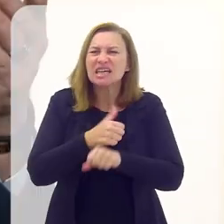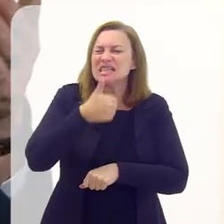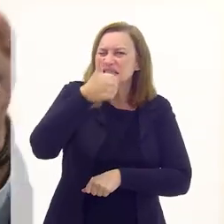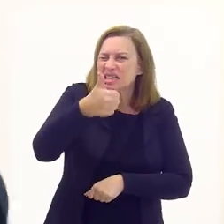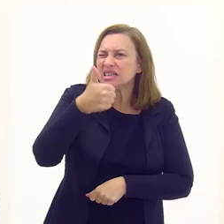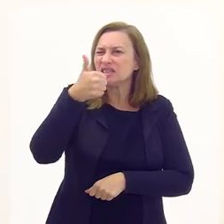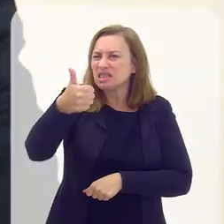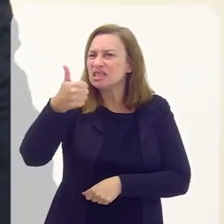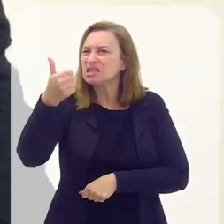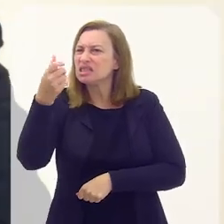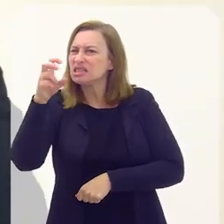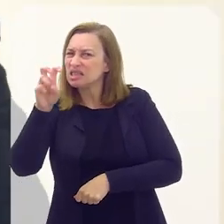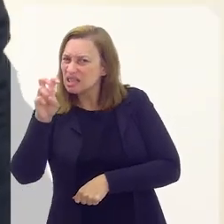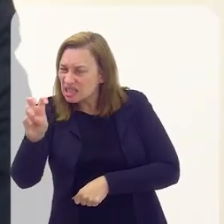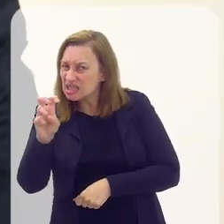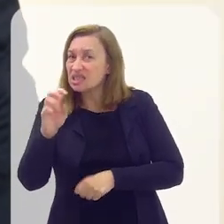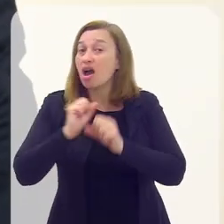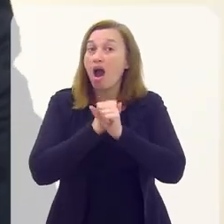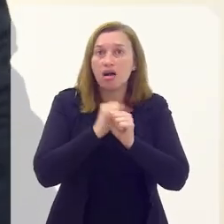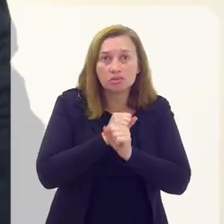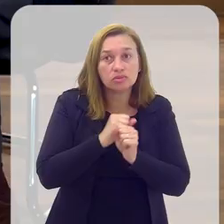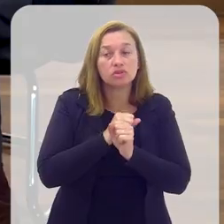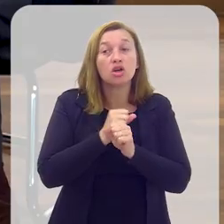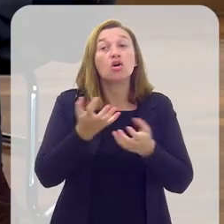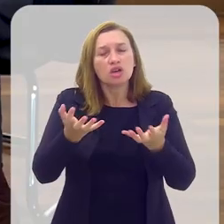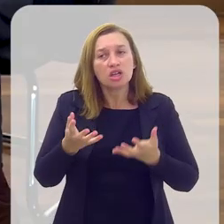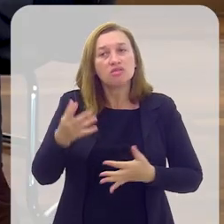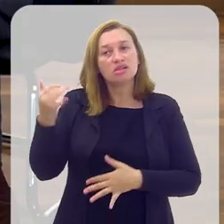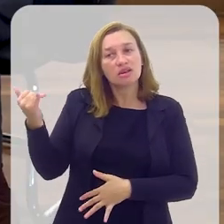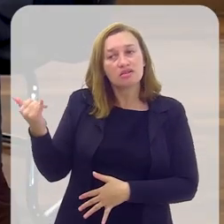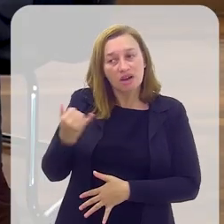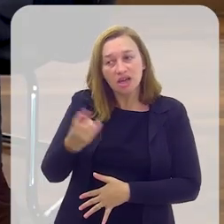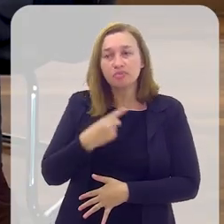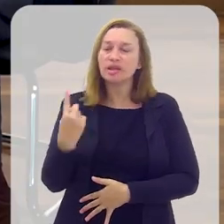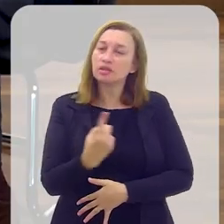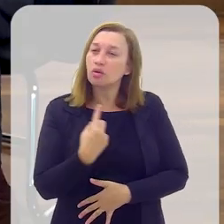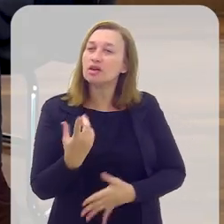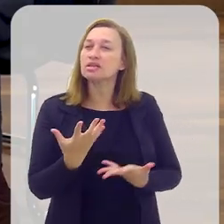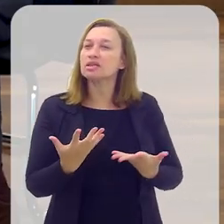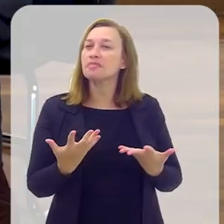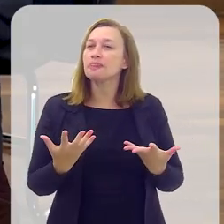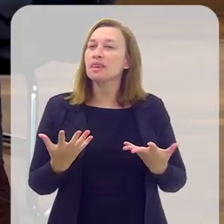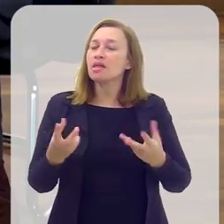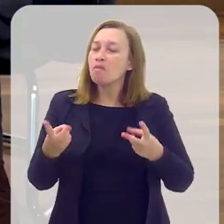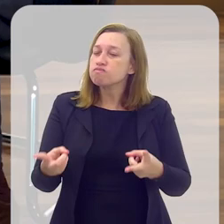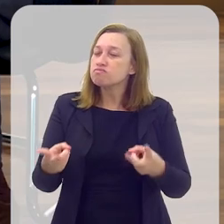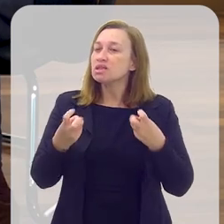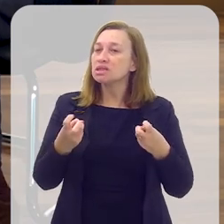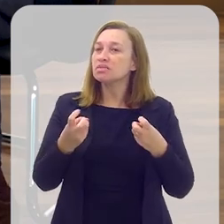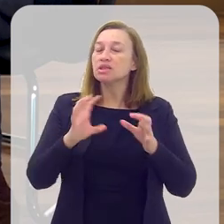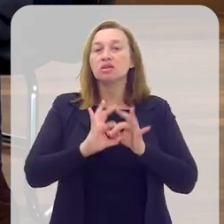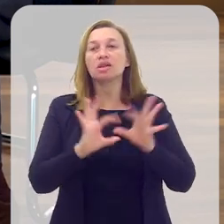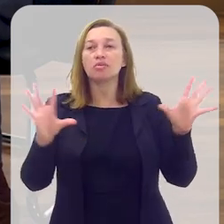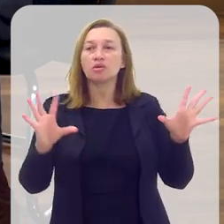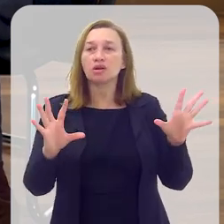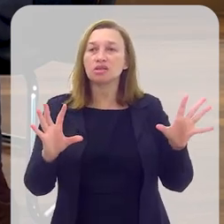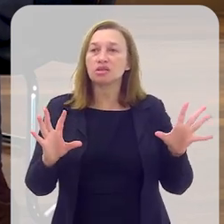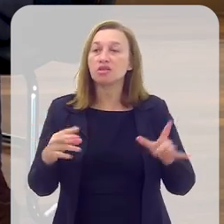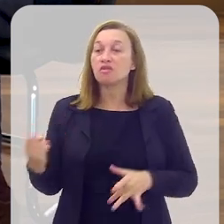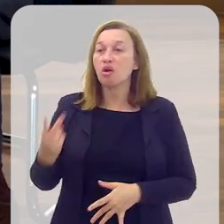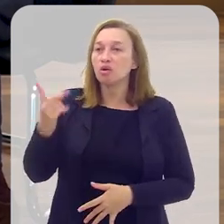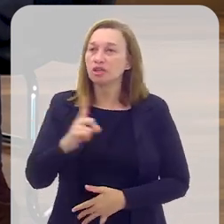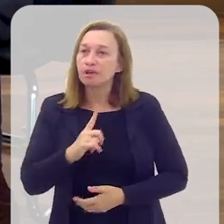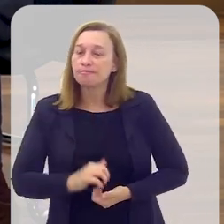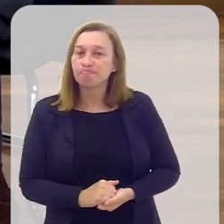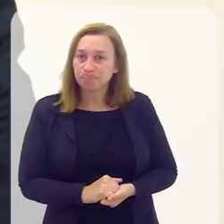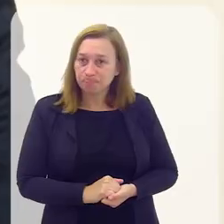115 anos, eu queria que você trouxesse para a gente essa percepção da democracia enquanto um